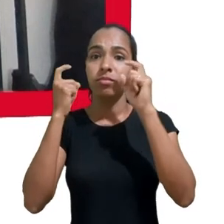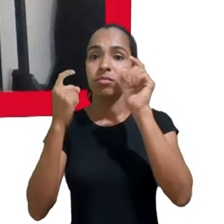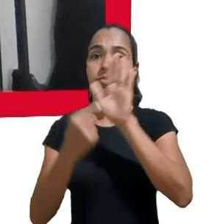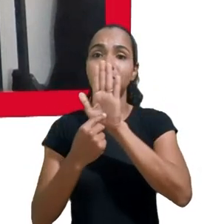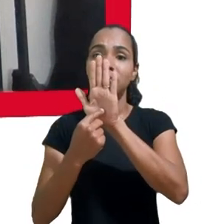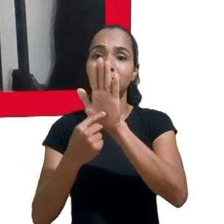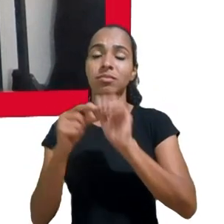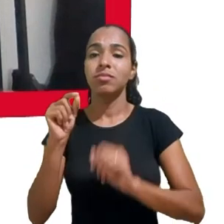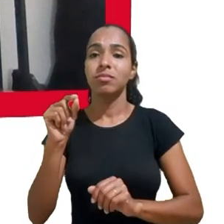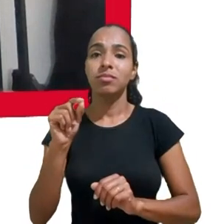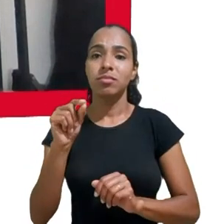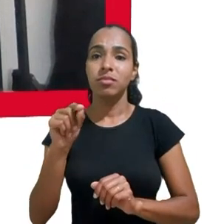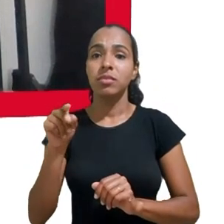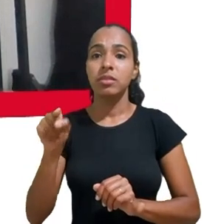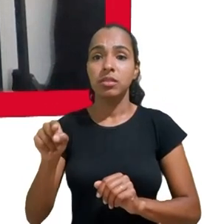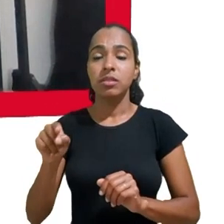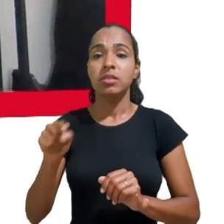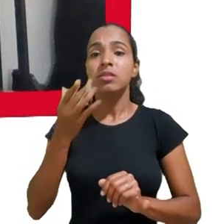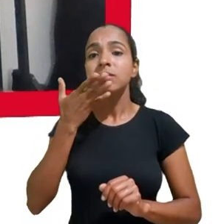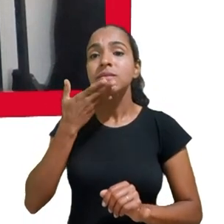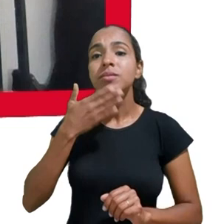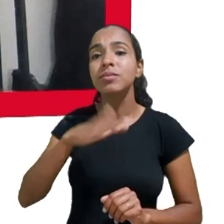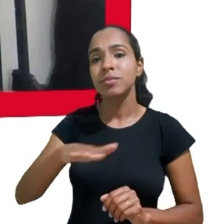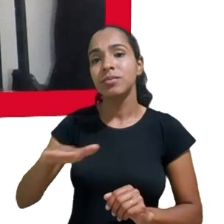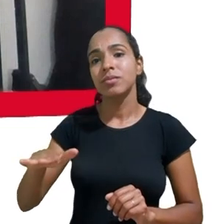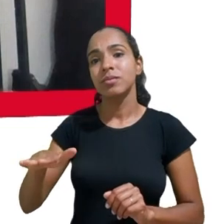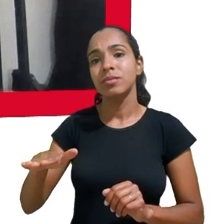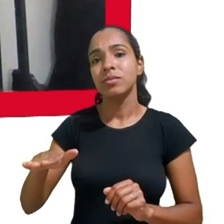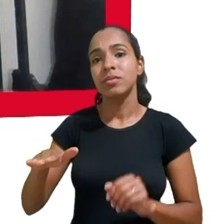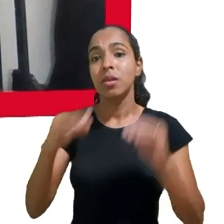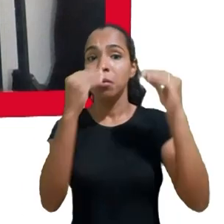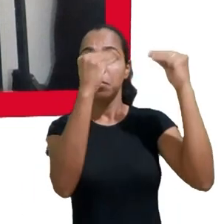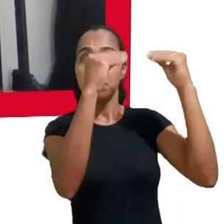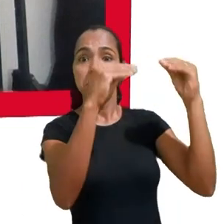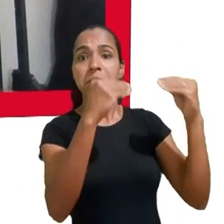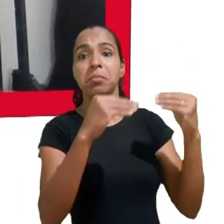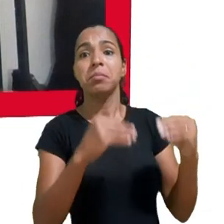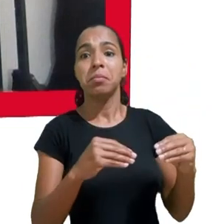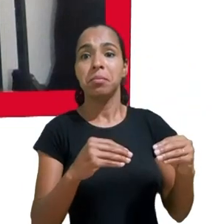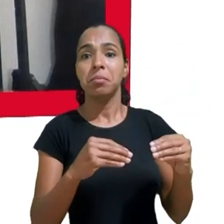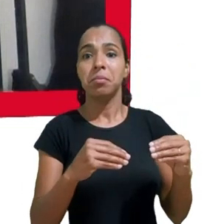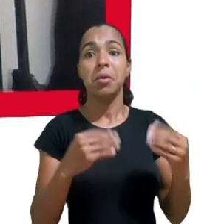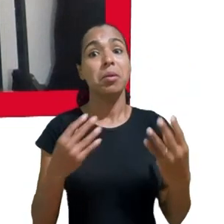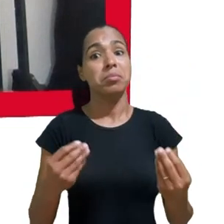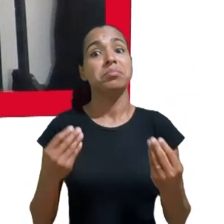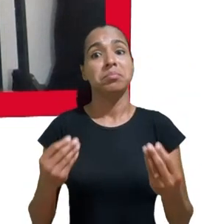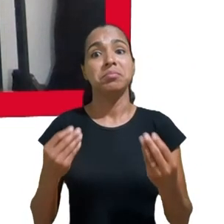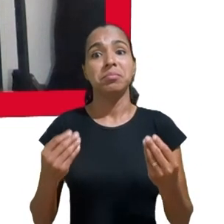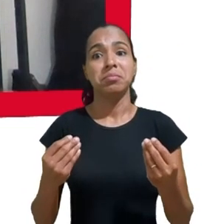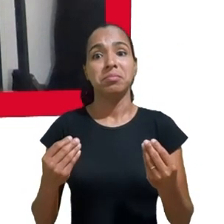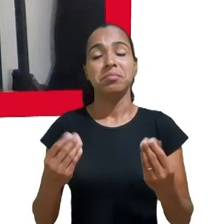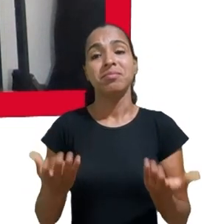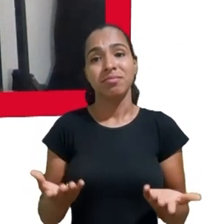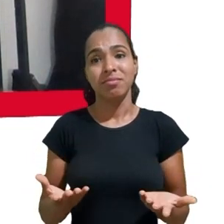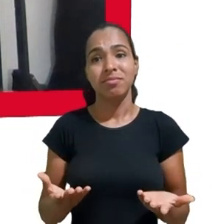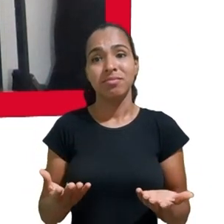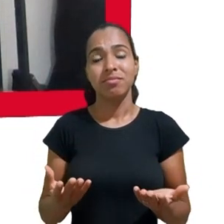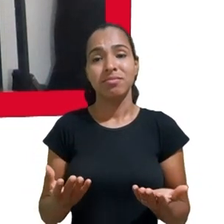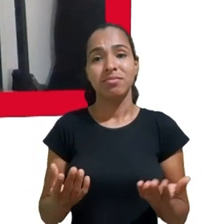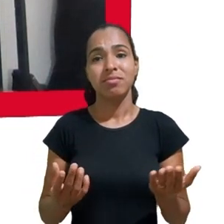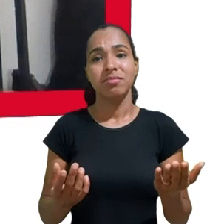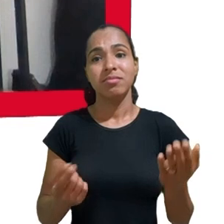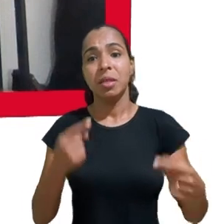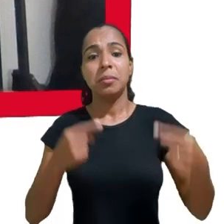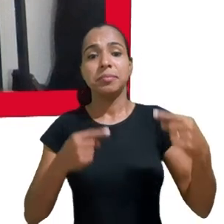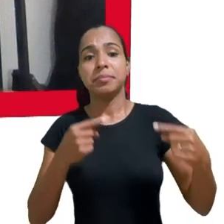das crianças por meio de dados no nível agregado. E essa é uma discussão importante porque não é simplesmente uma invasão da privacidade no nível